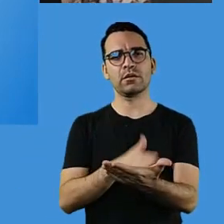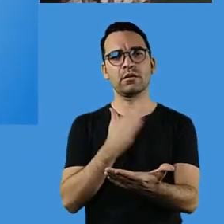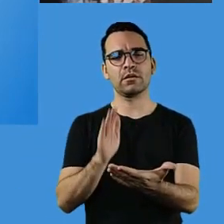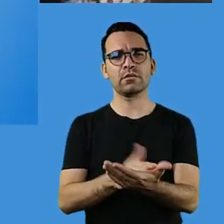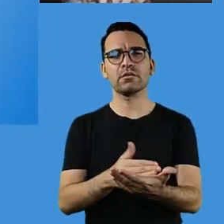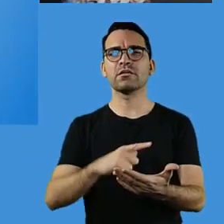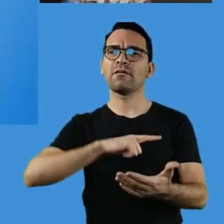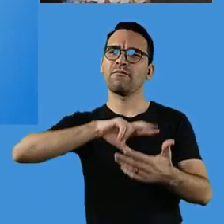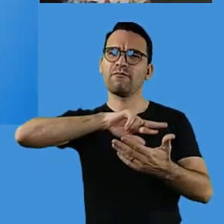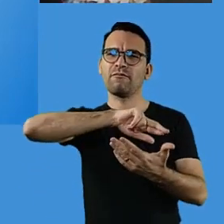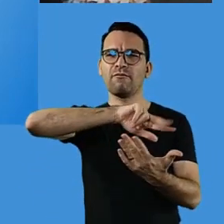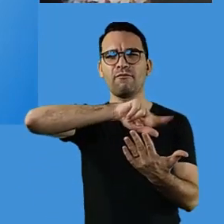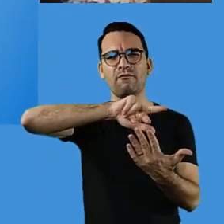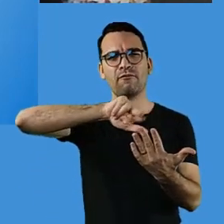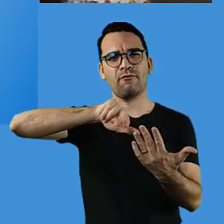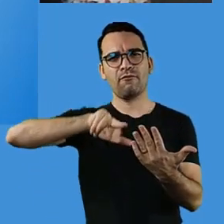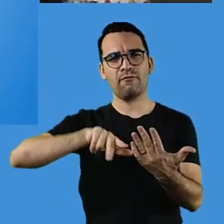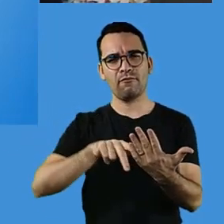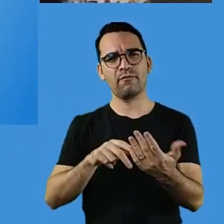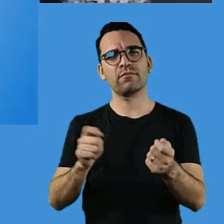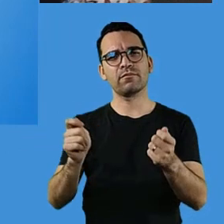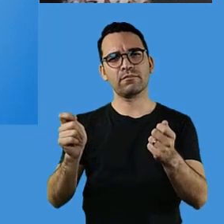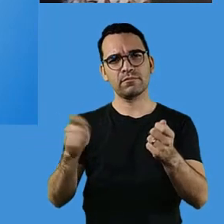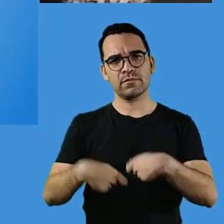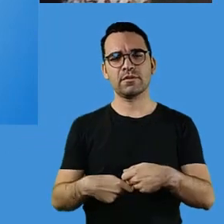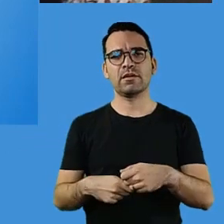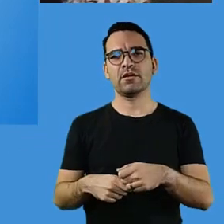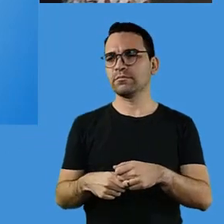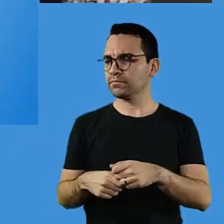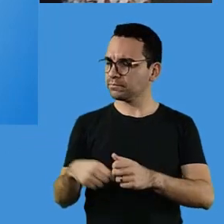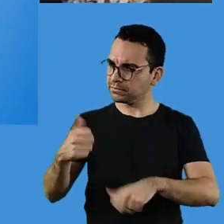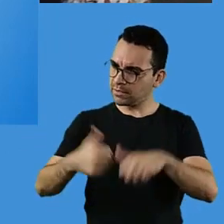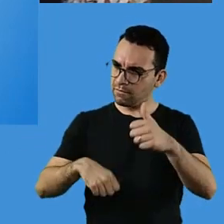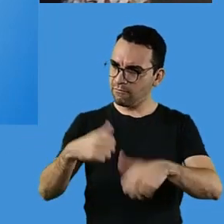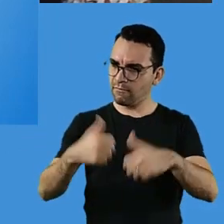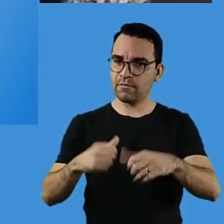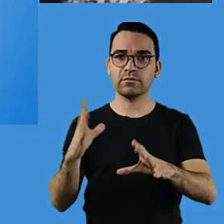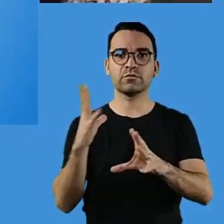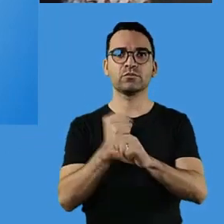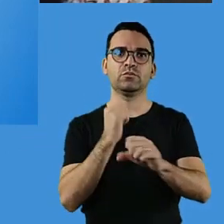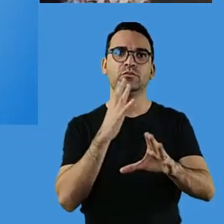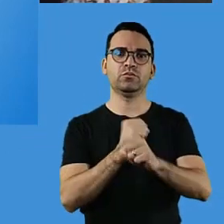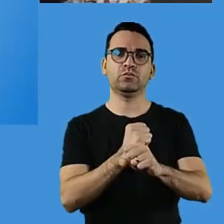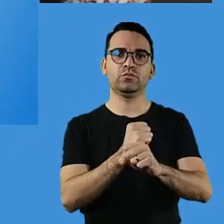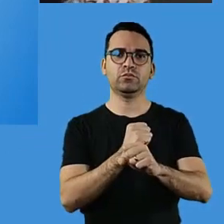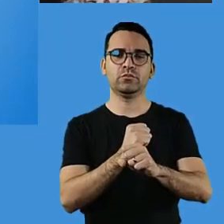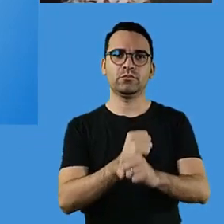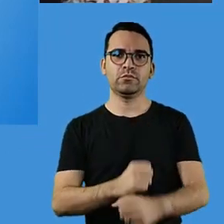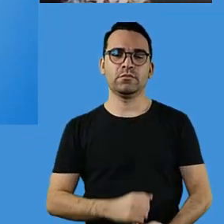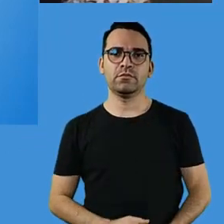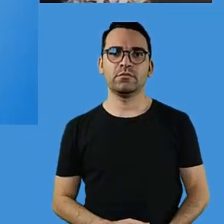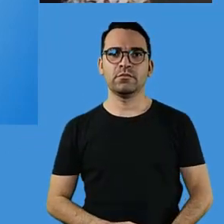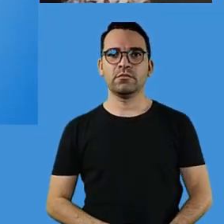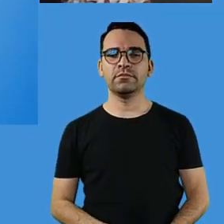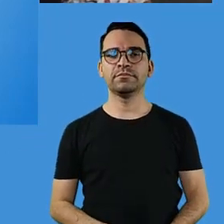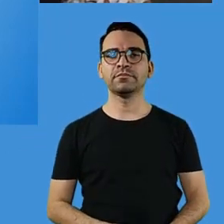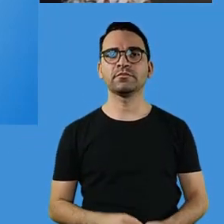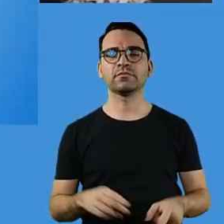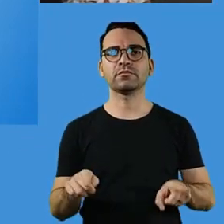temos o caderno e tudo isso pode ser utilizado na formação, na avaliação somativa.